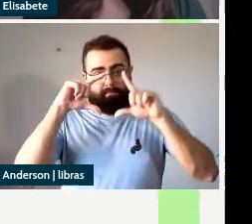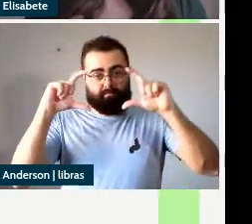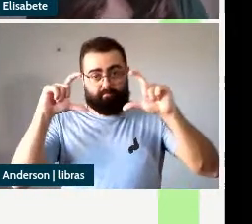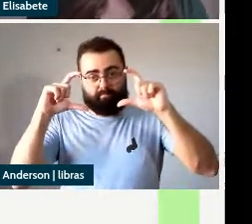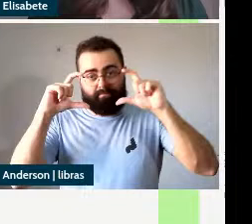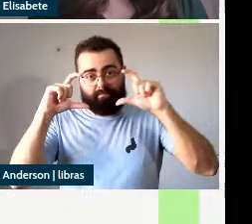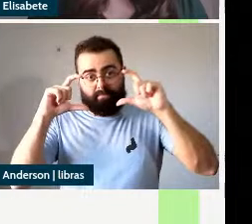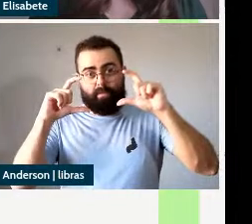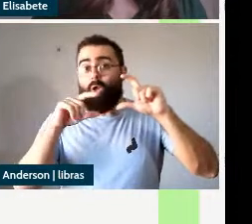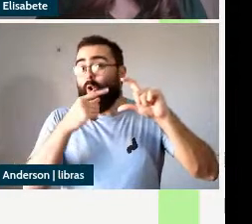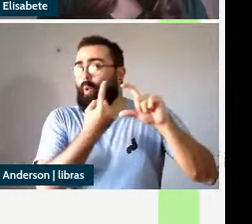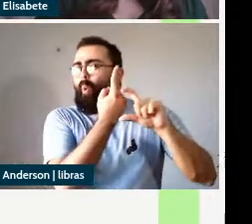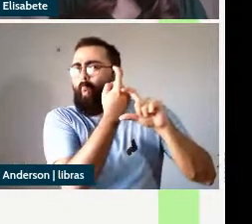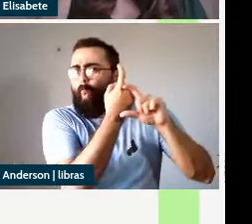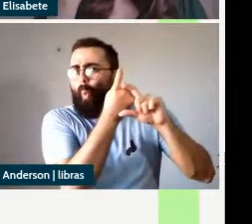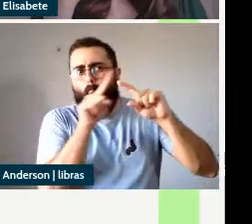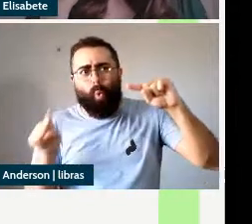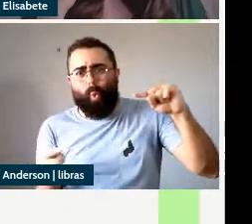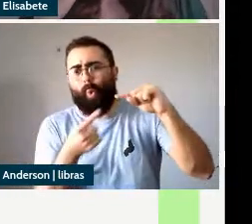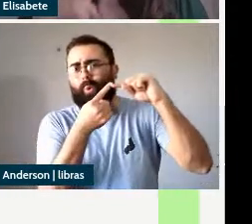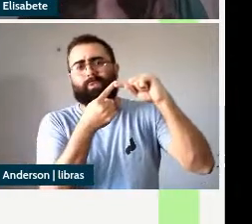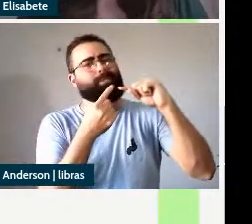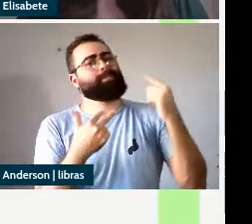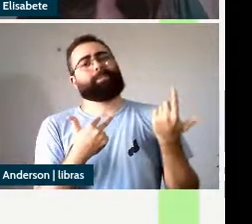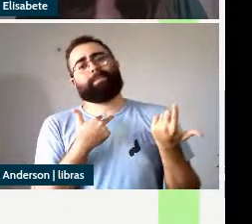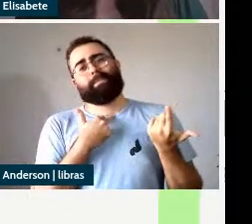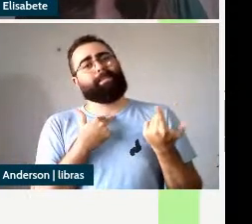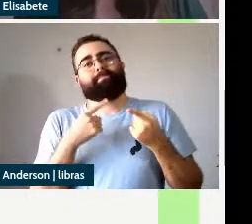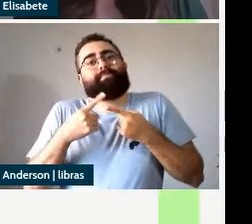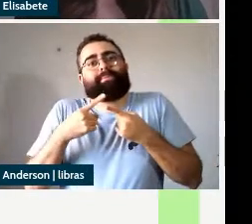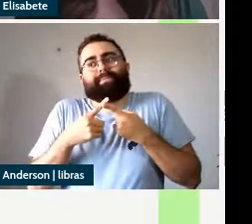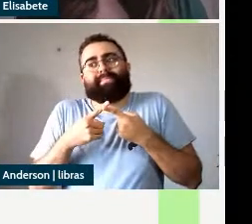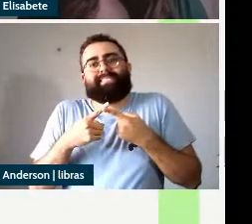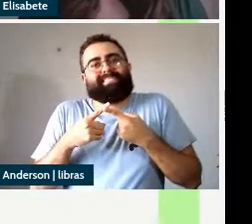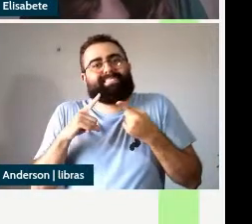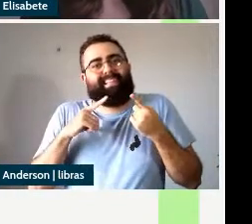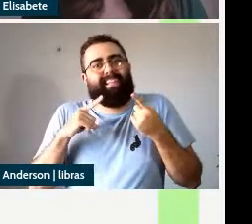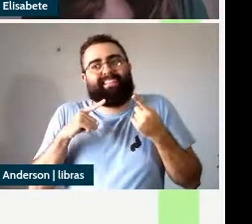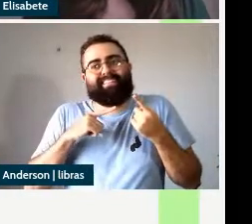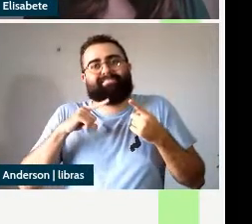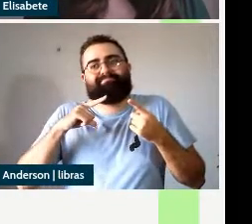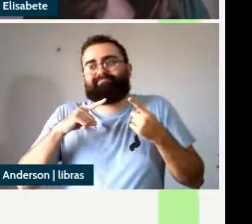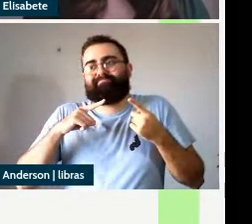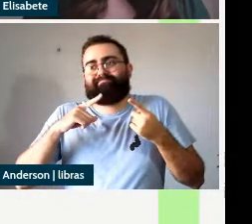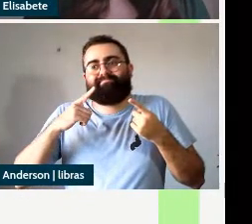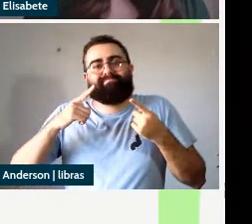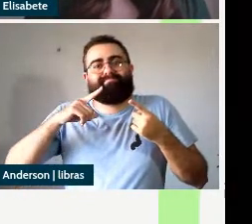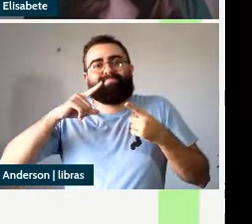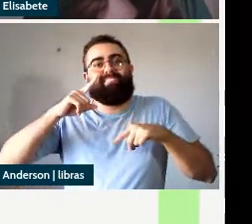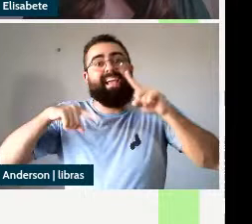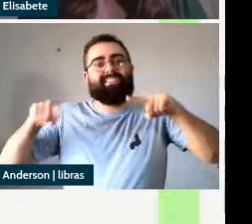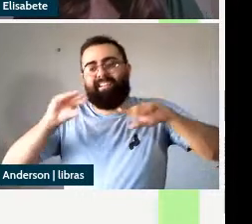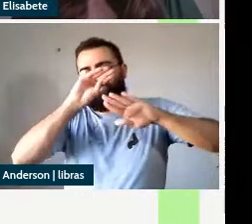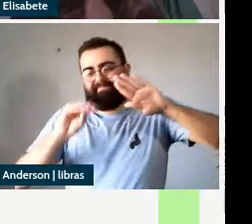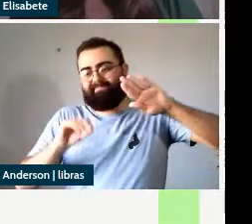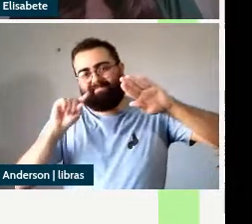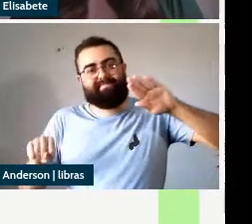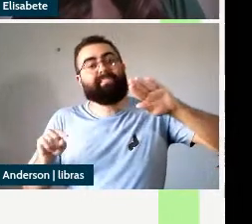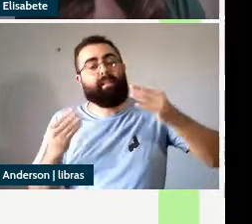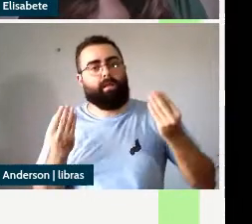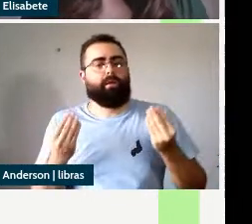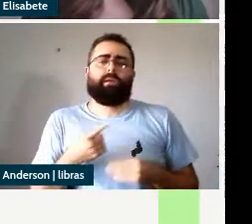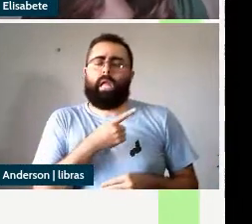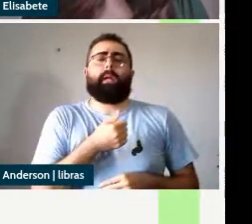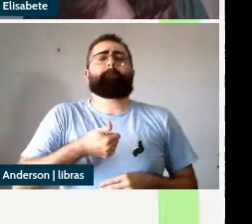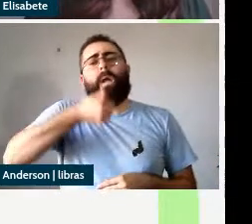não explicariam não explicam a distribuição complementar observada então essa seria uma vantagem da análise de small